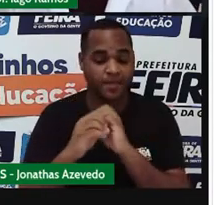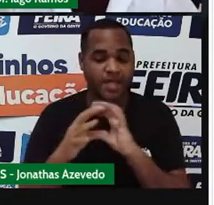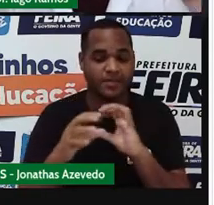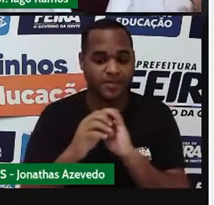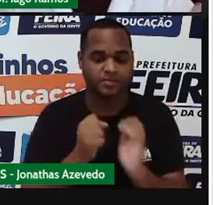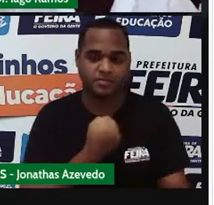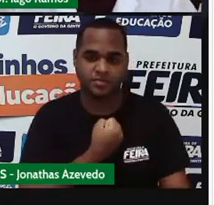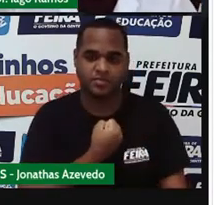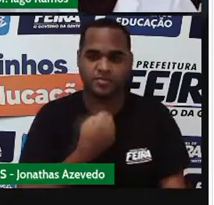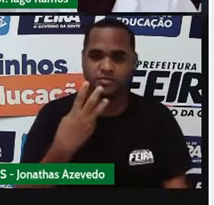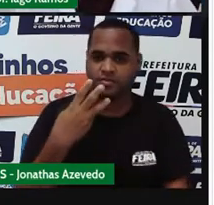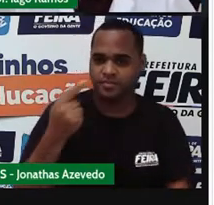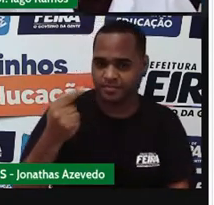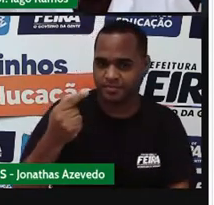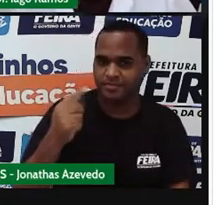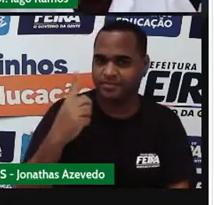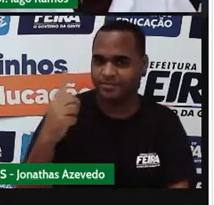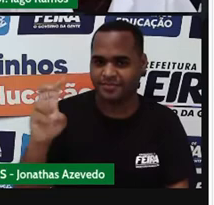37 dá 115?